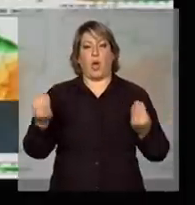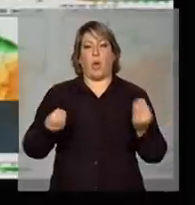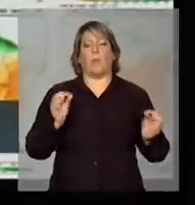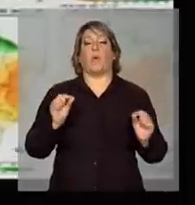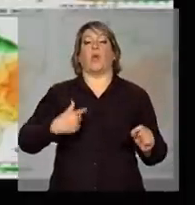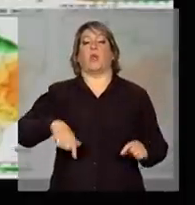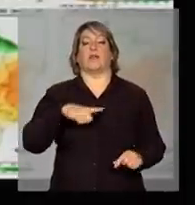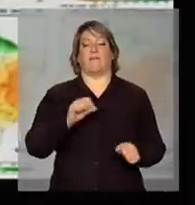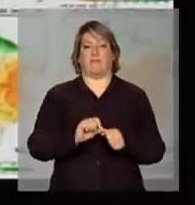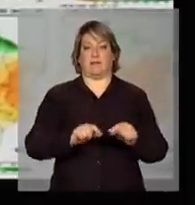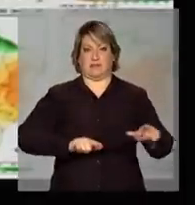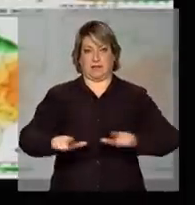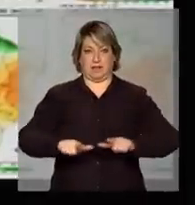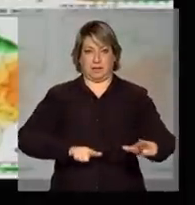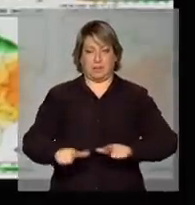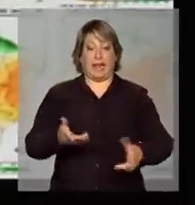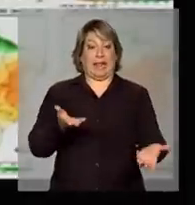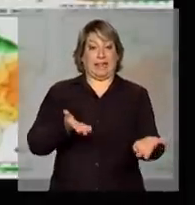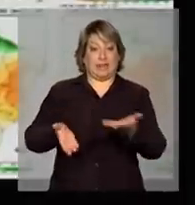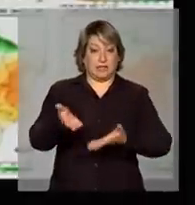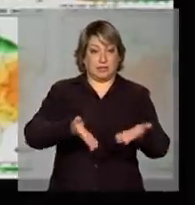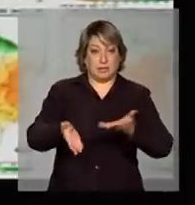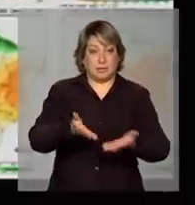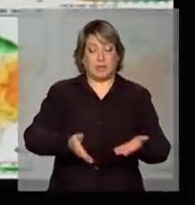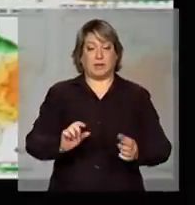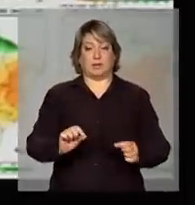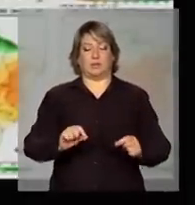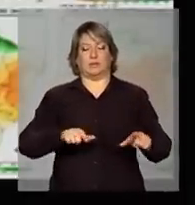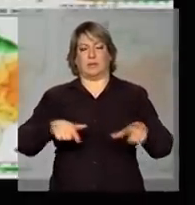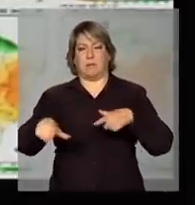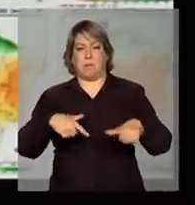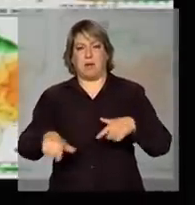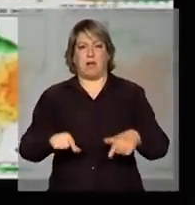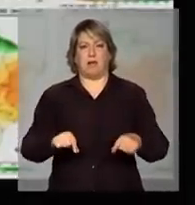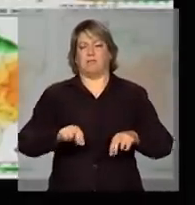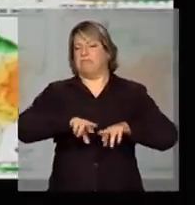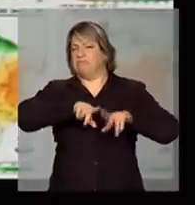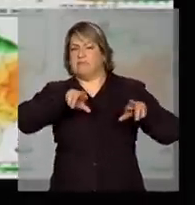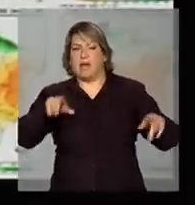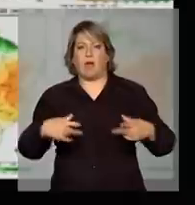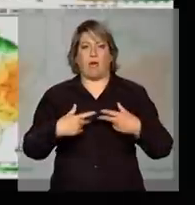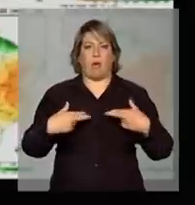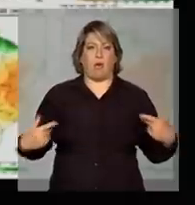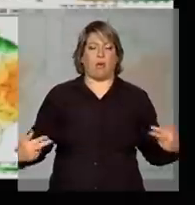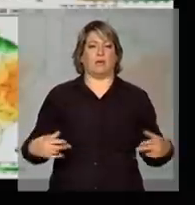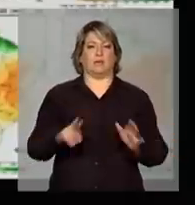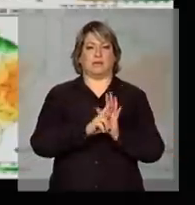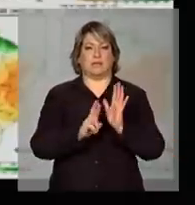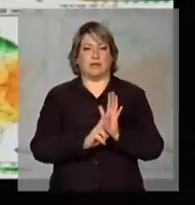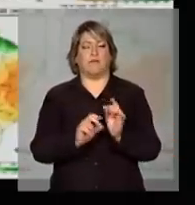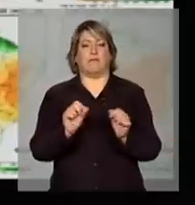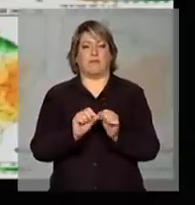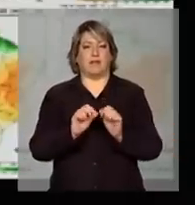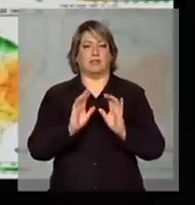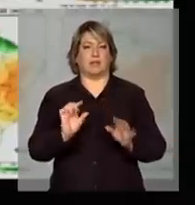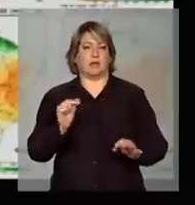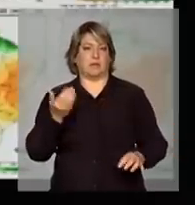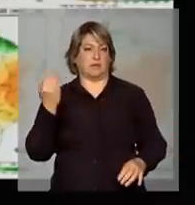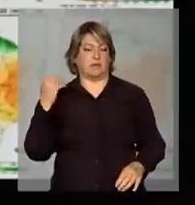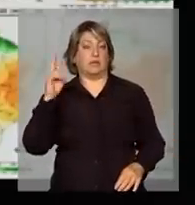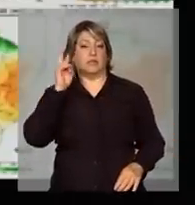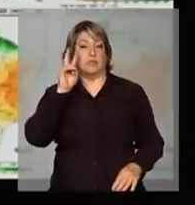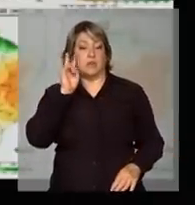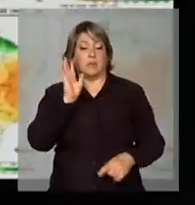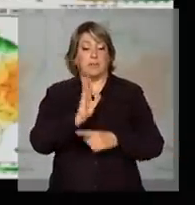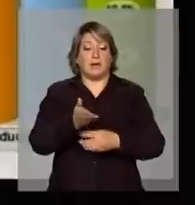fazendo, de atendimento às operações e uma série de medidas que foram tomadas recentemente sobre a questão do atendimento do